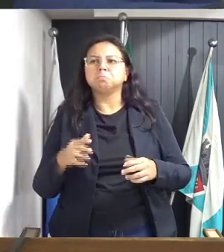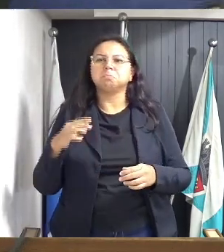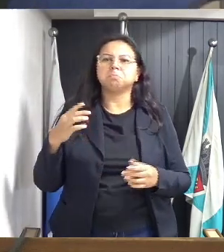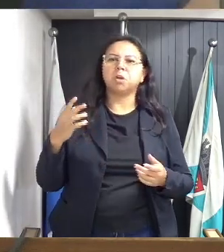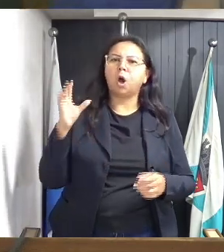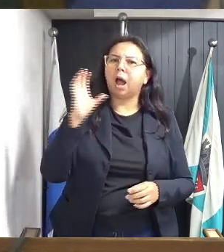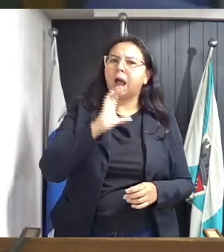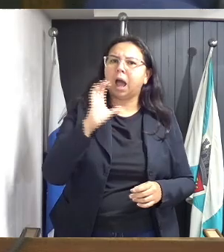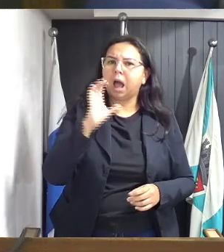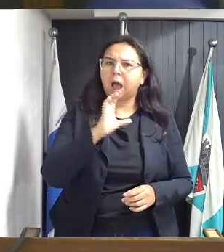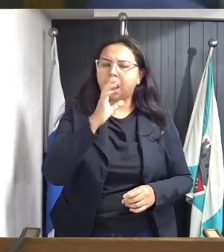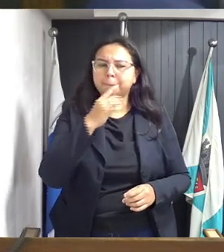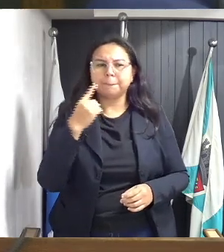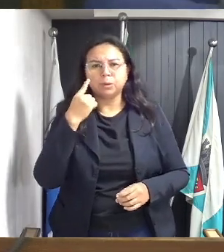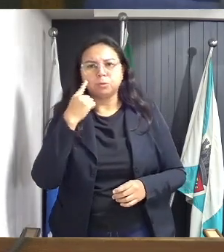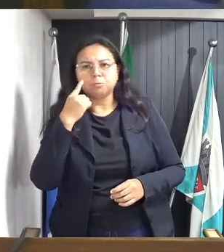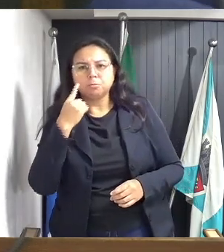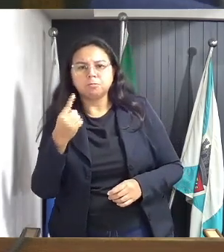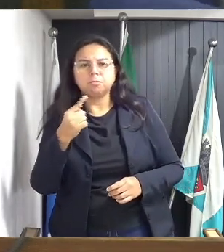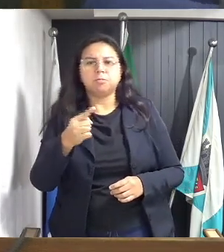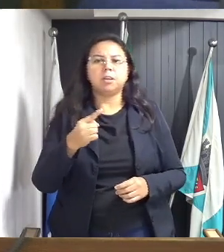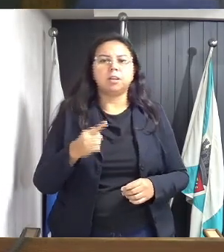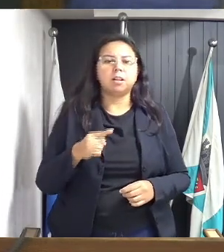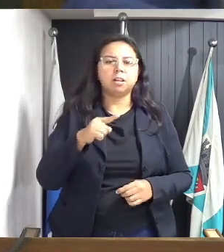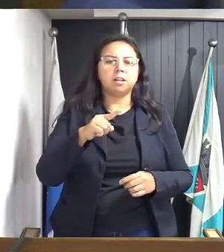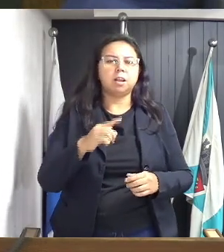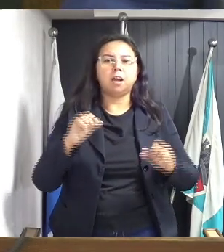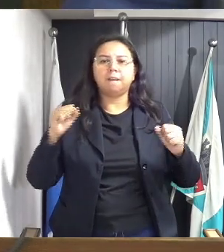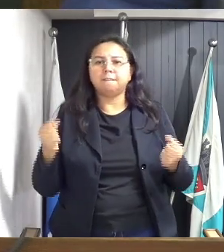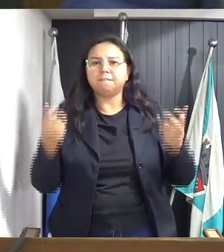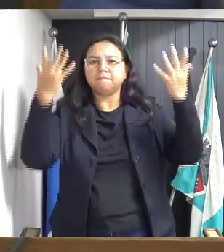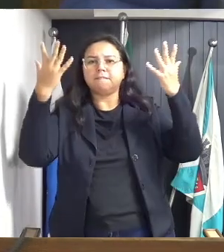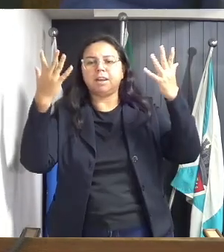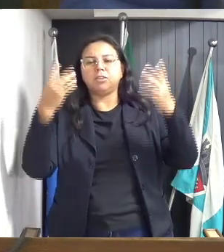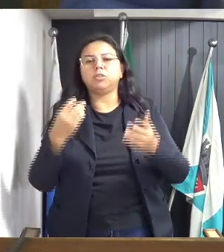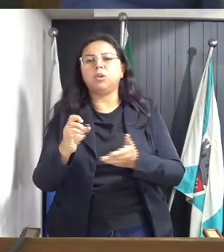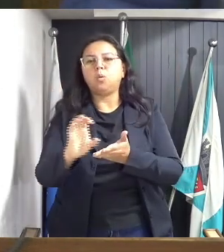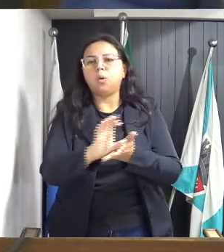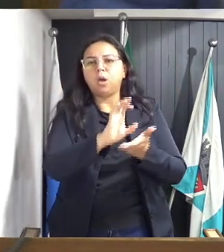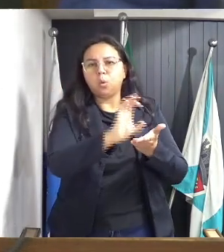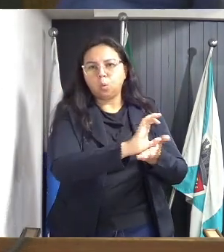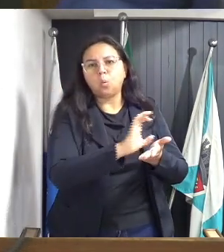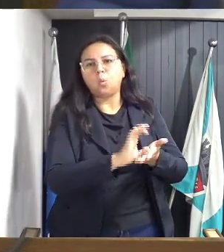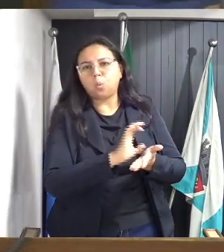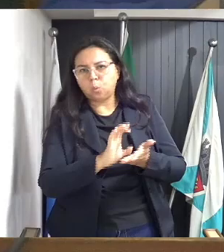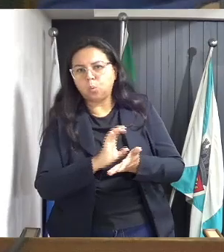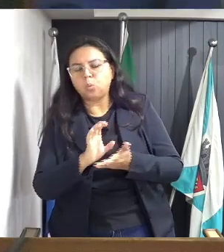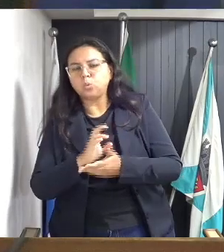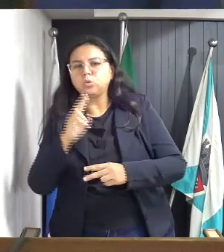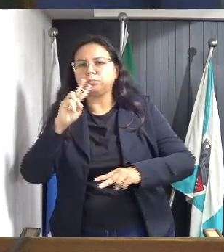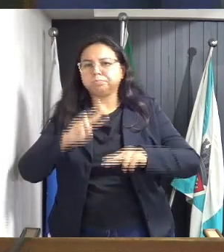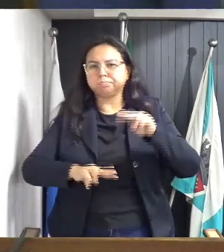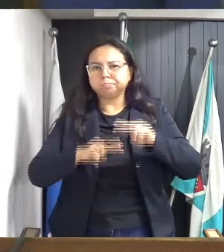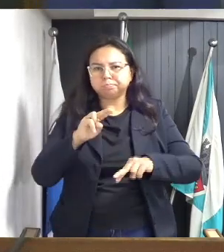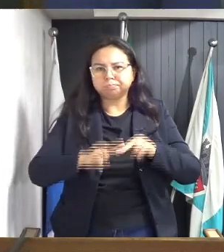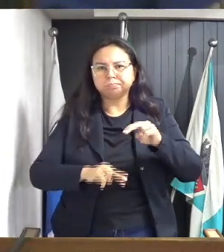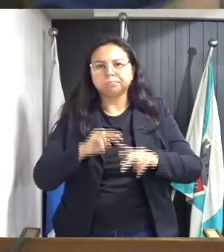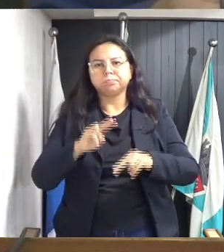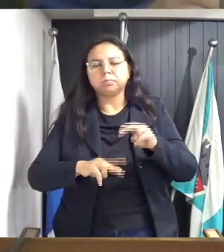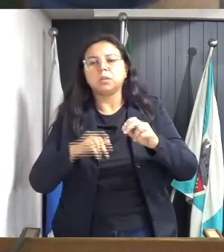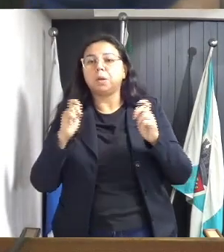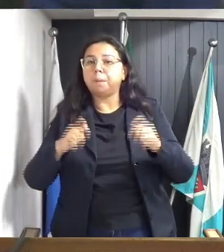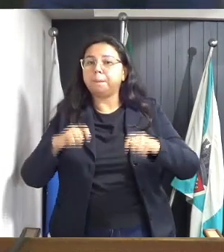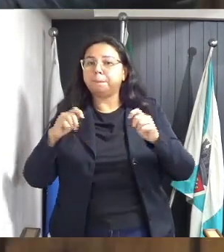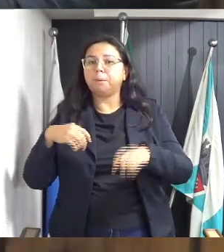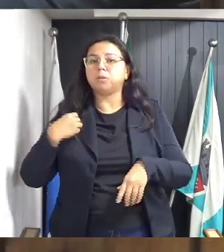urgência, recursos para as quadrilhas de Fecha Junina e Julina, oriundas deste município. Possam participar de